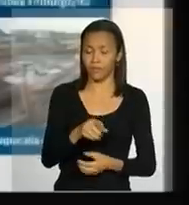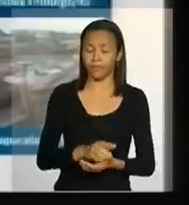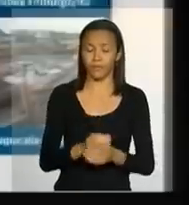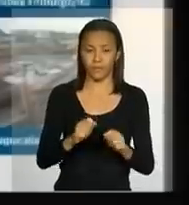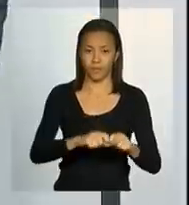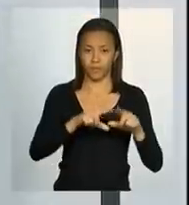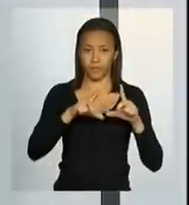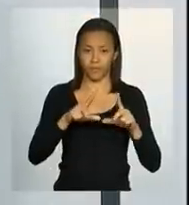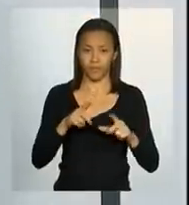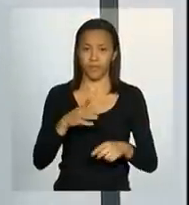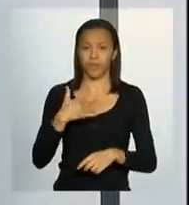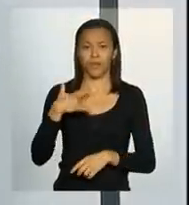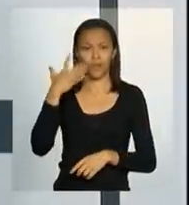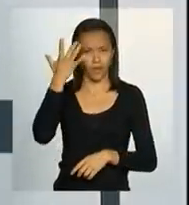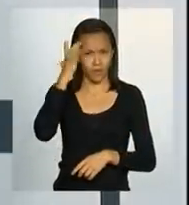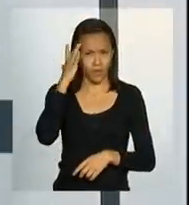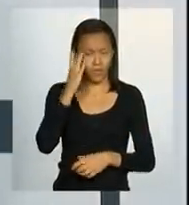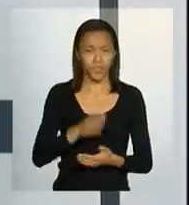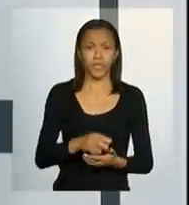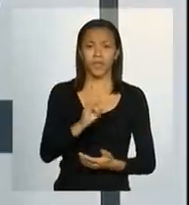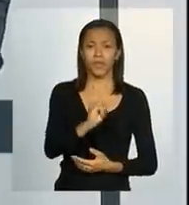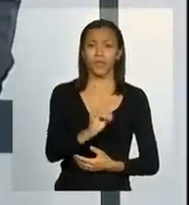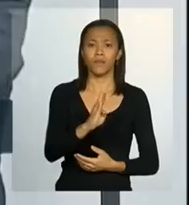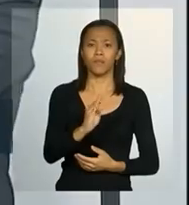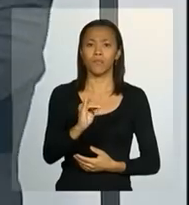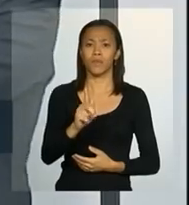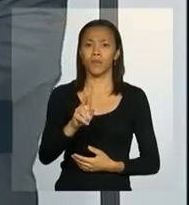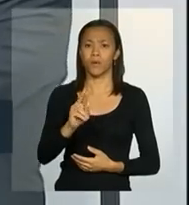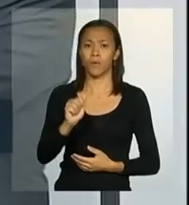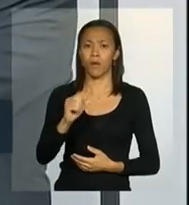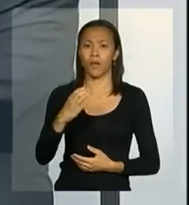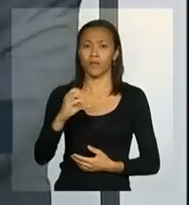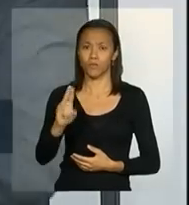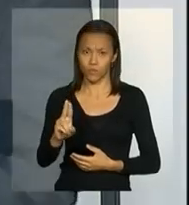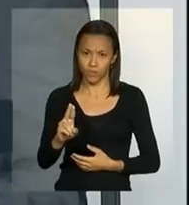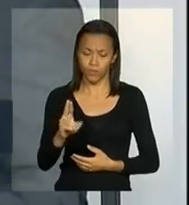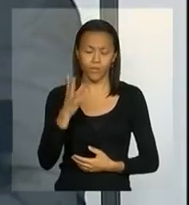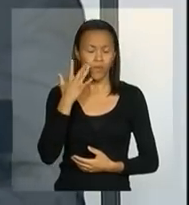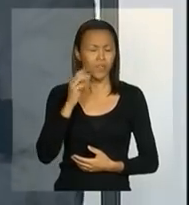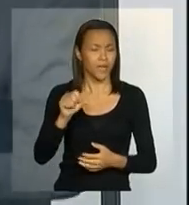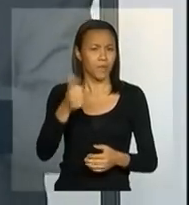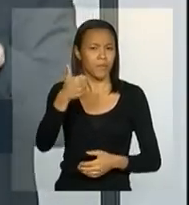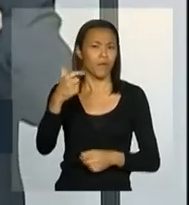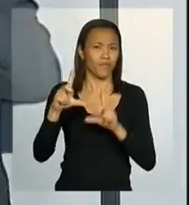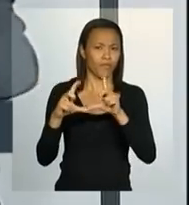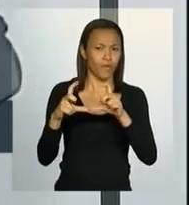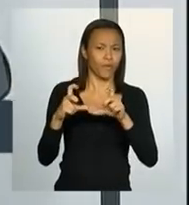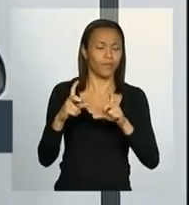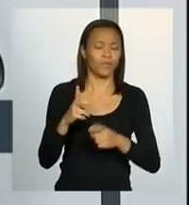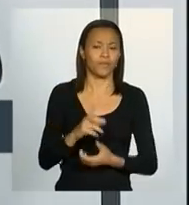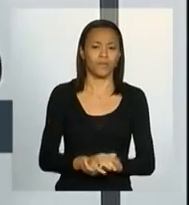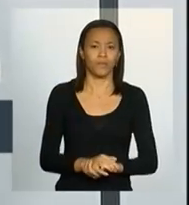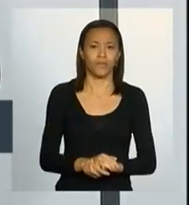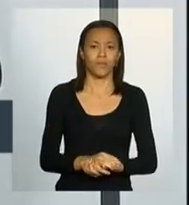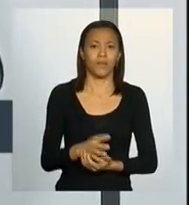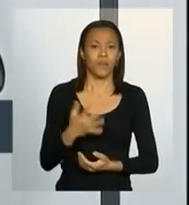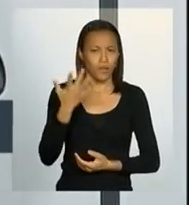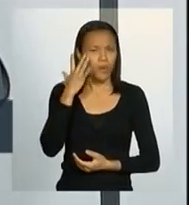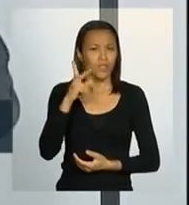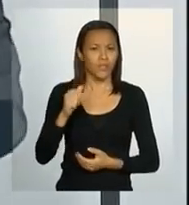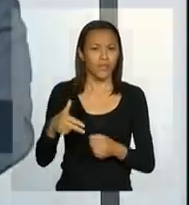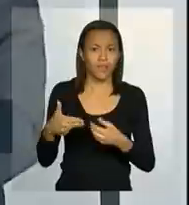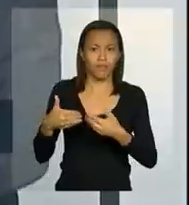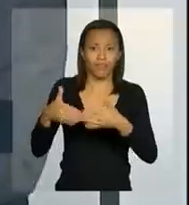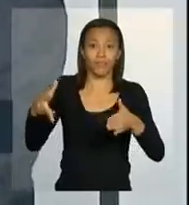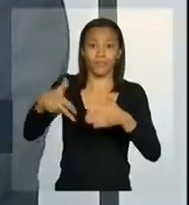Eu acho que até aquela foto ali, acho que é em Biguassu, aquela primeira foto, que, inclusive, vai ser inaugurada acho que essa semana.